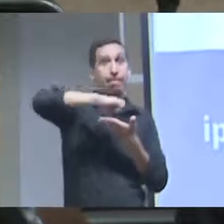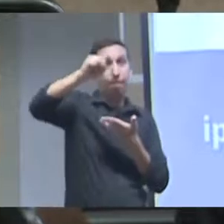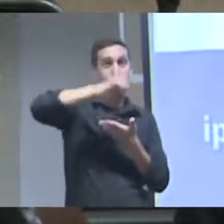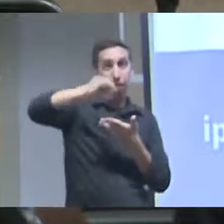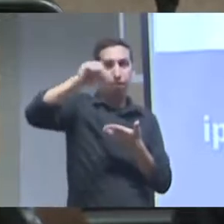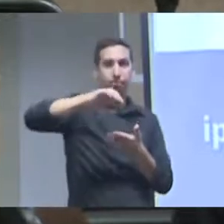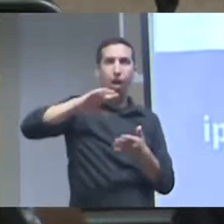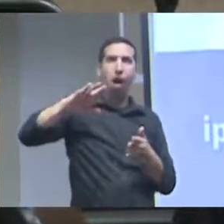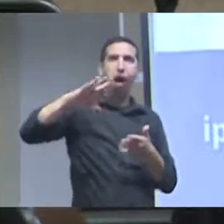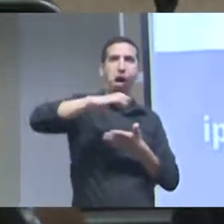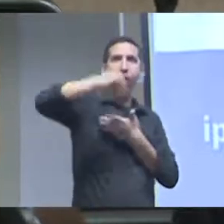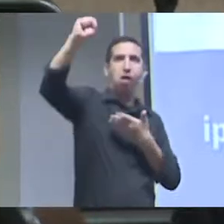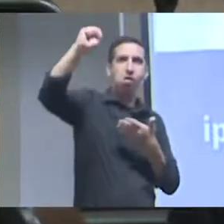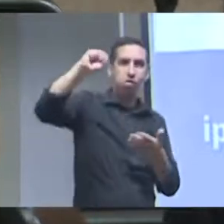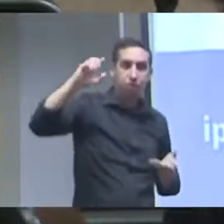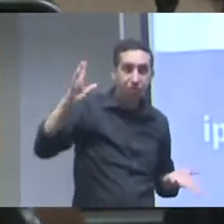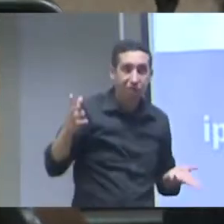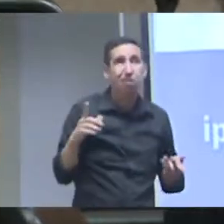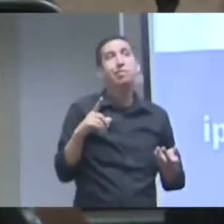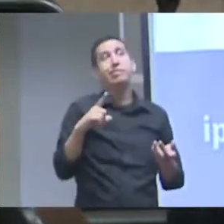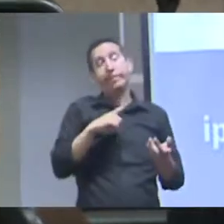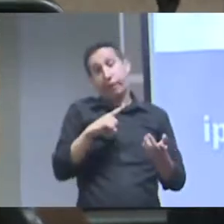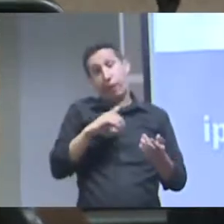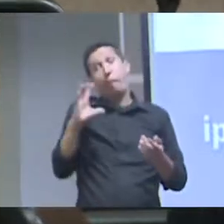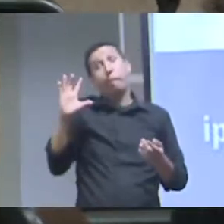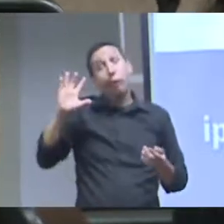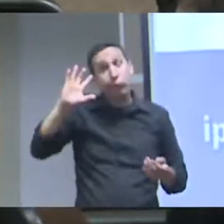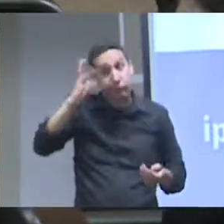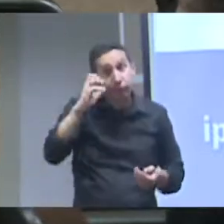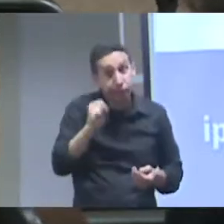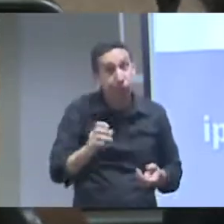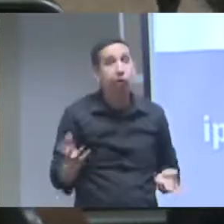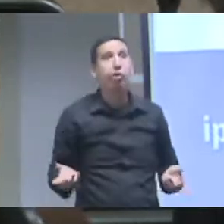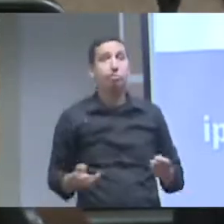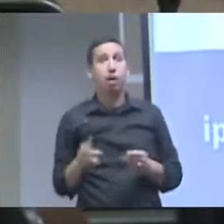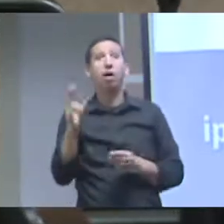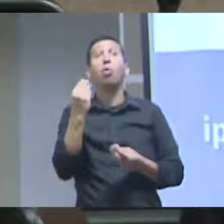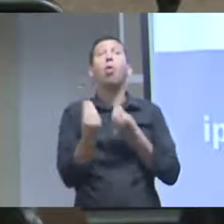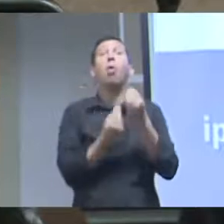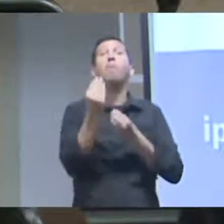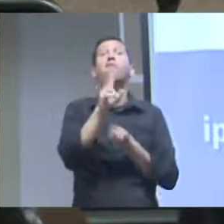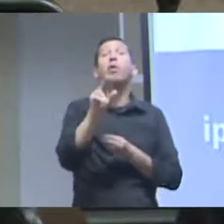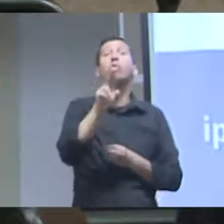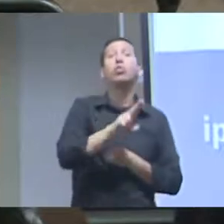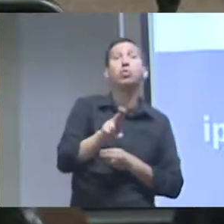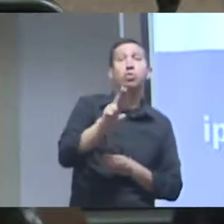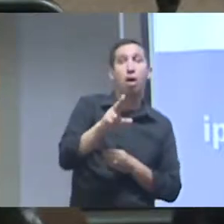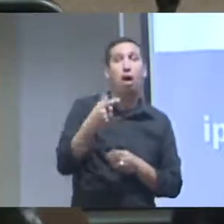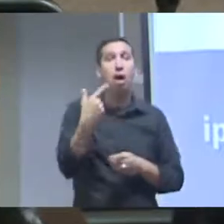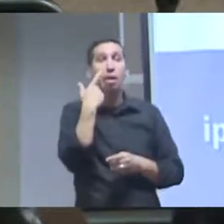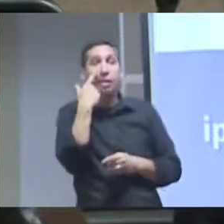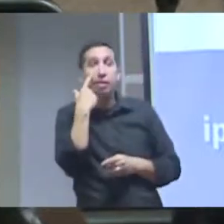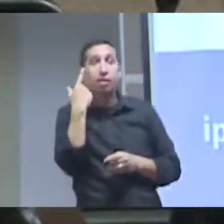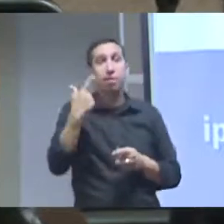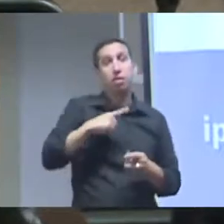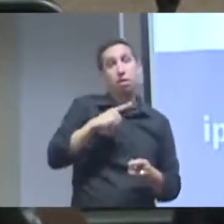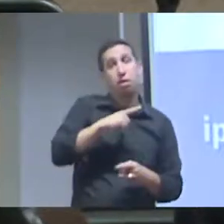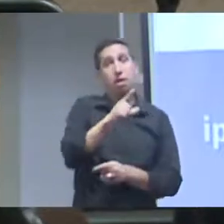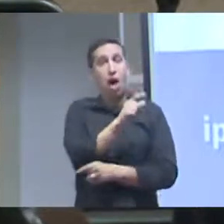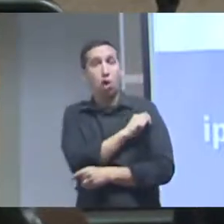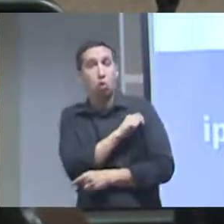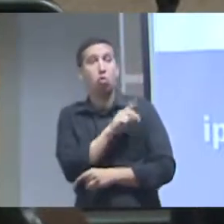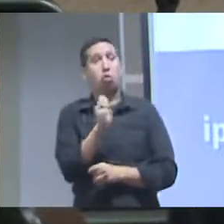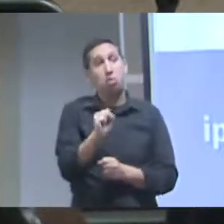competitivo que a gente está de publicação quer dizer as condições são muito desiguais para a utilização do dado da expertise e de você ter